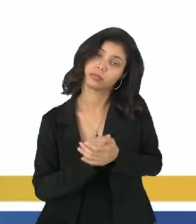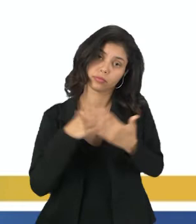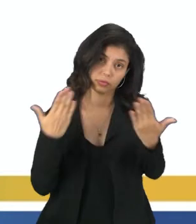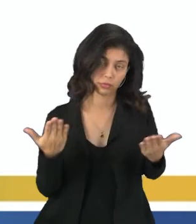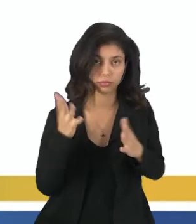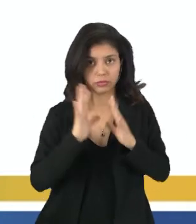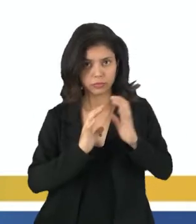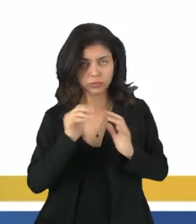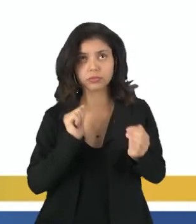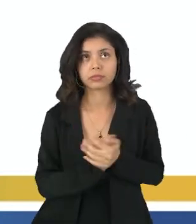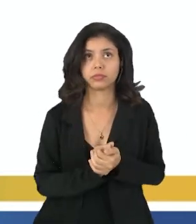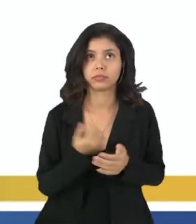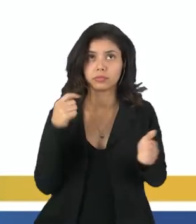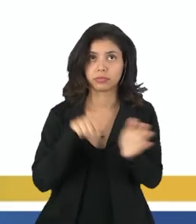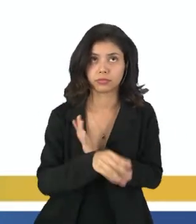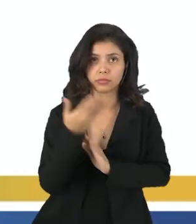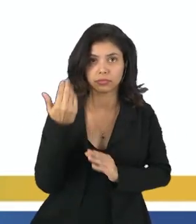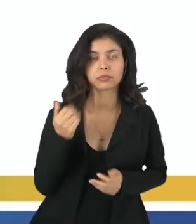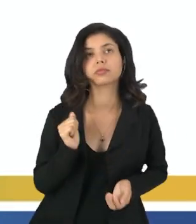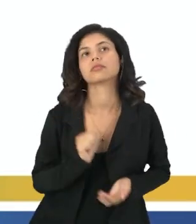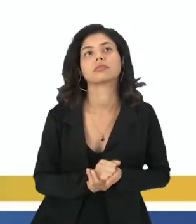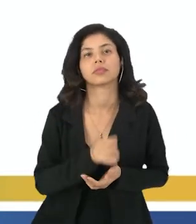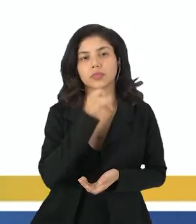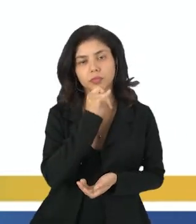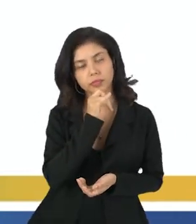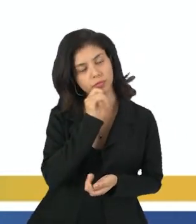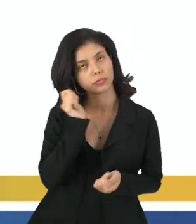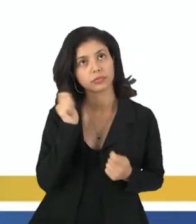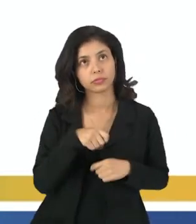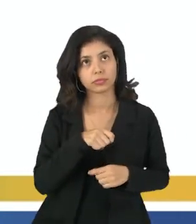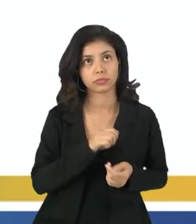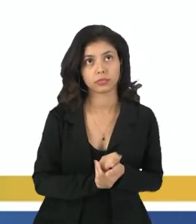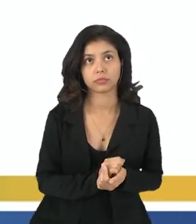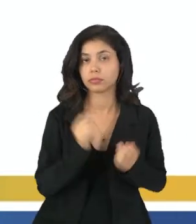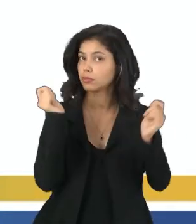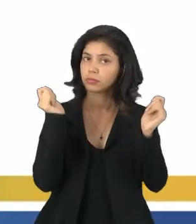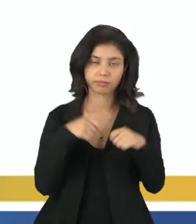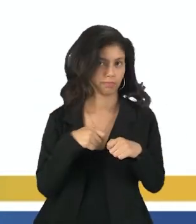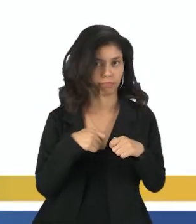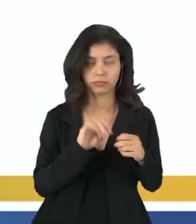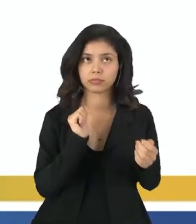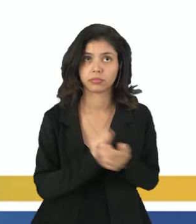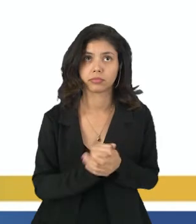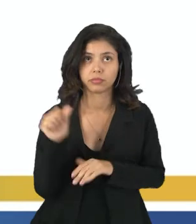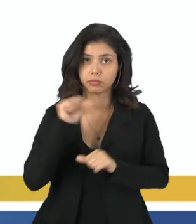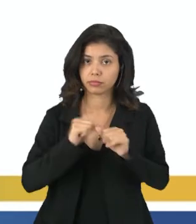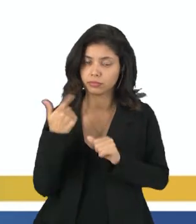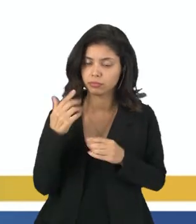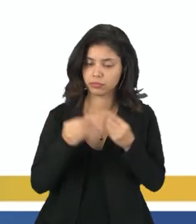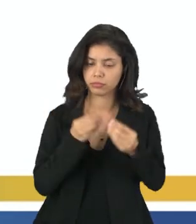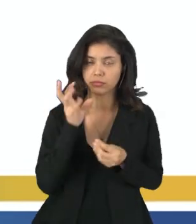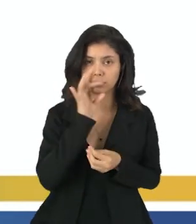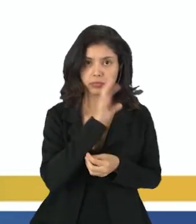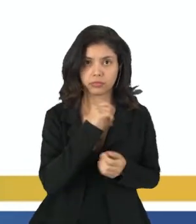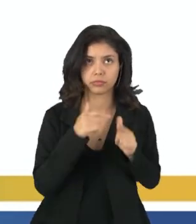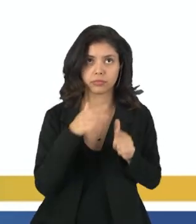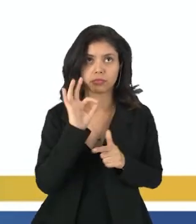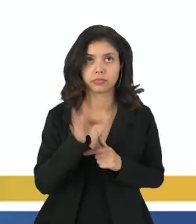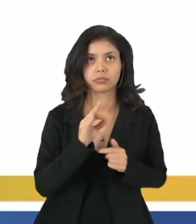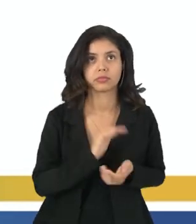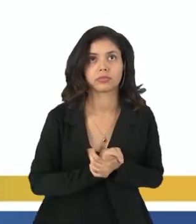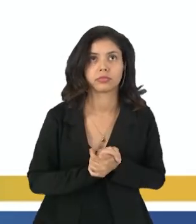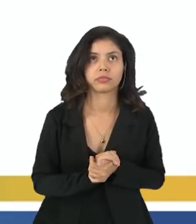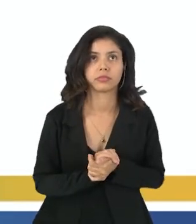quase me confundi aqui com a questão anterior, né? Por exemplo, que era possível. Aqui é impossível que transforme todo calor em trabalho. Então, está